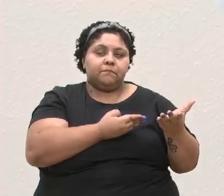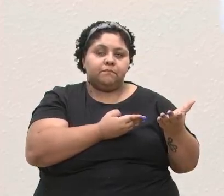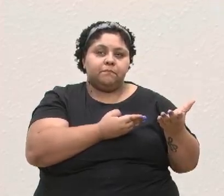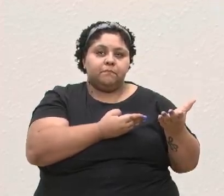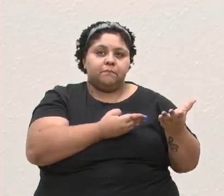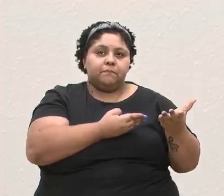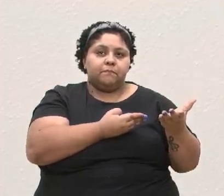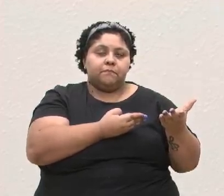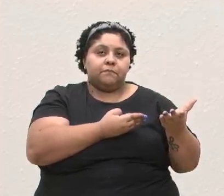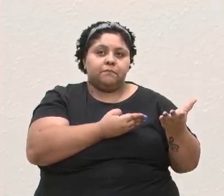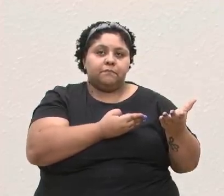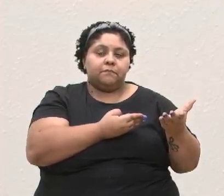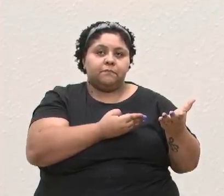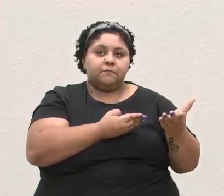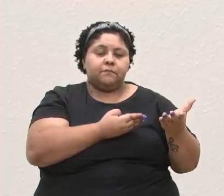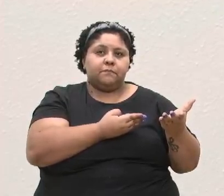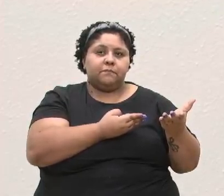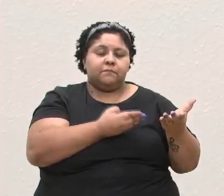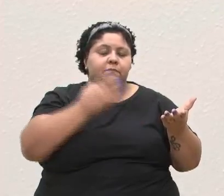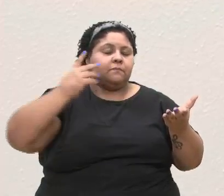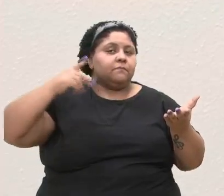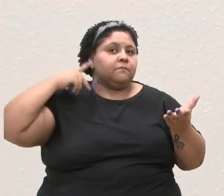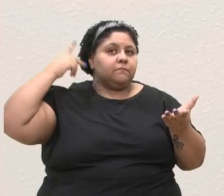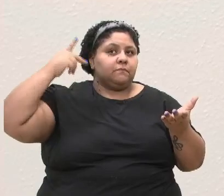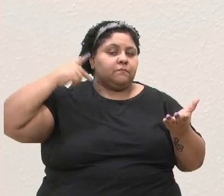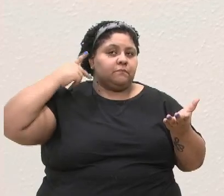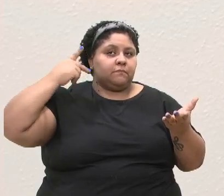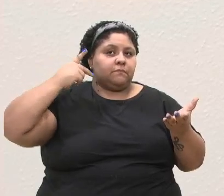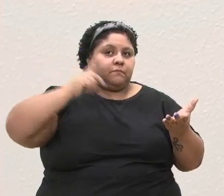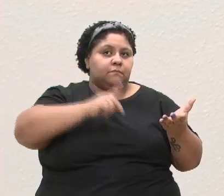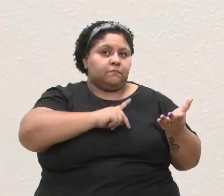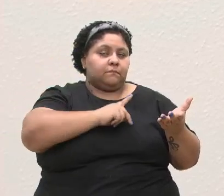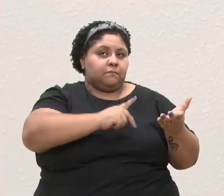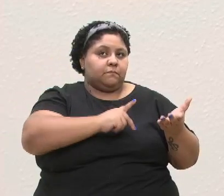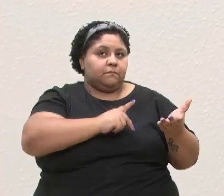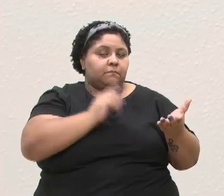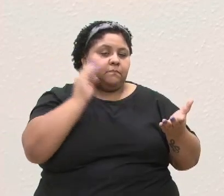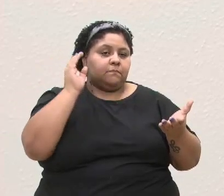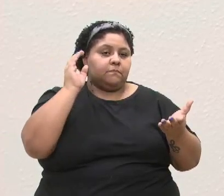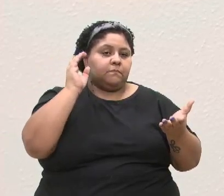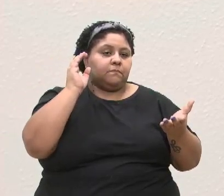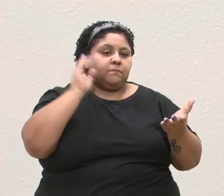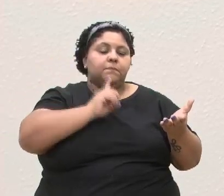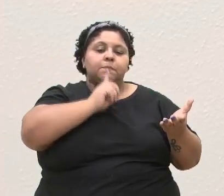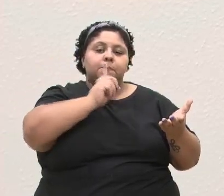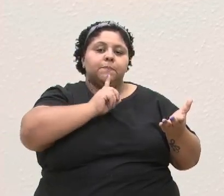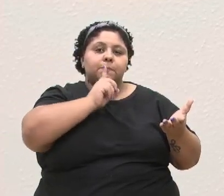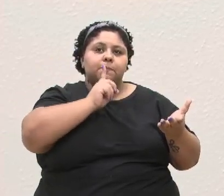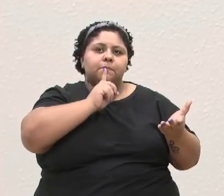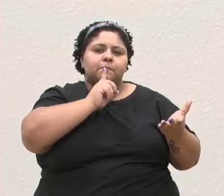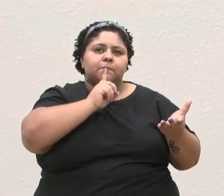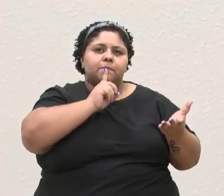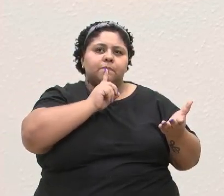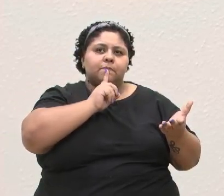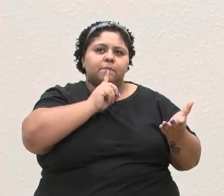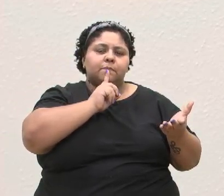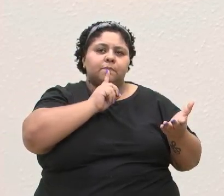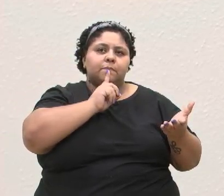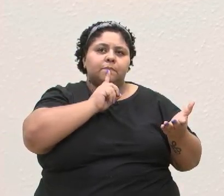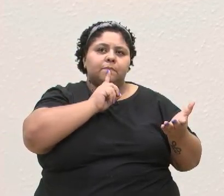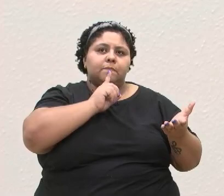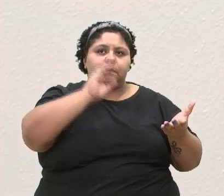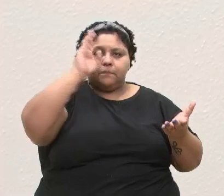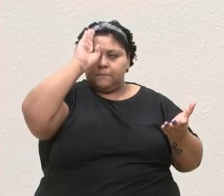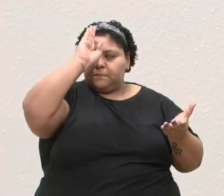Esse documento vem assinado pelo vereador-presidente Alberto Meneguz, PSB, vereador-relator Adriano